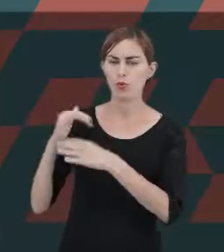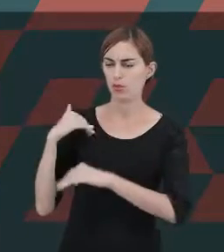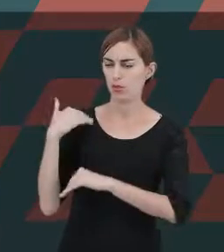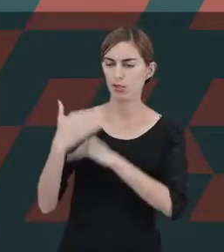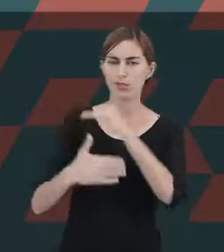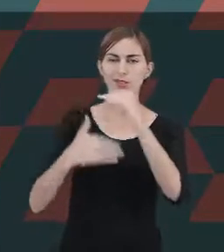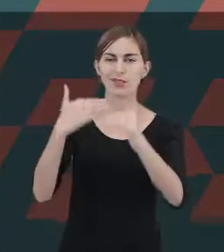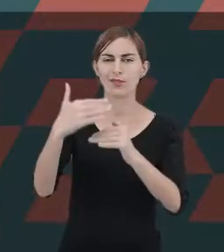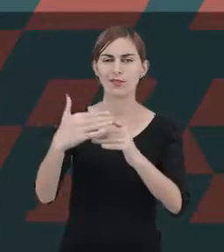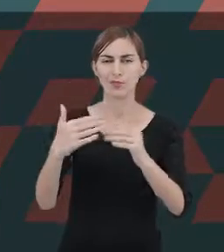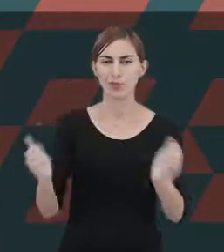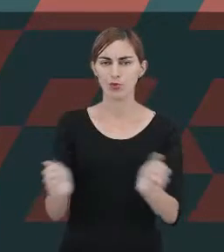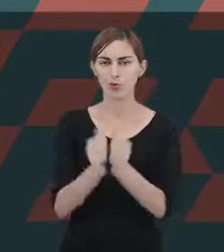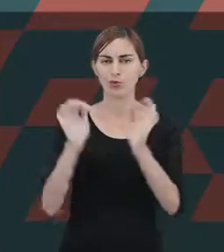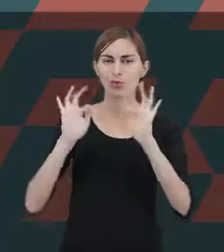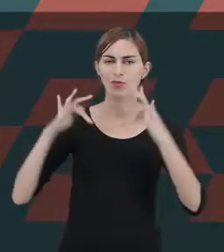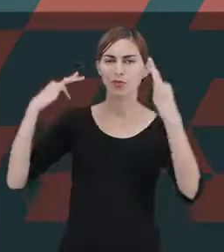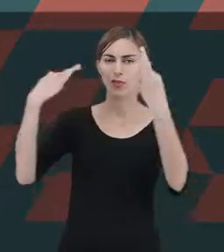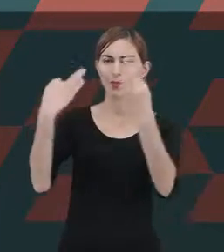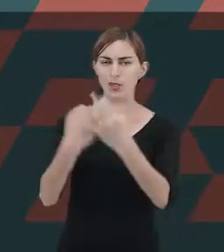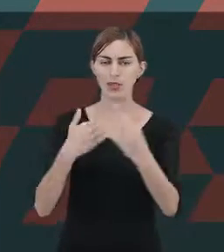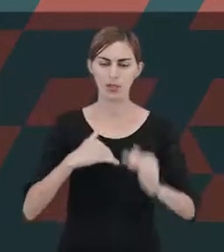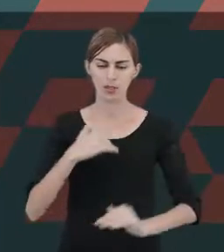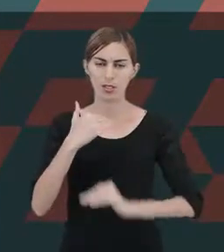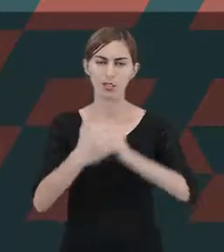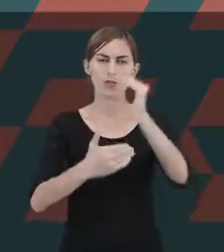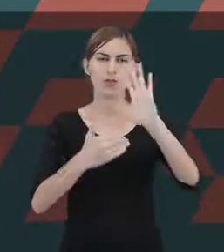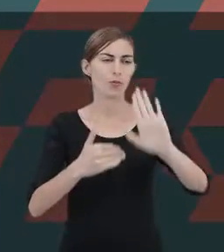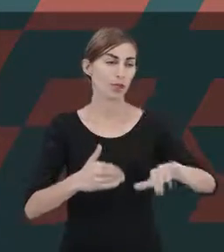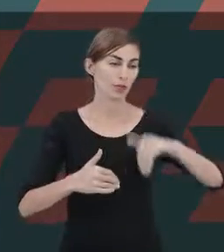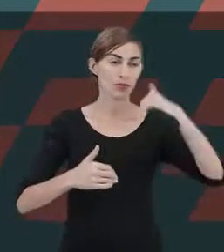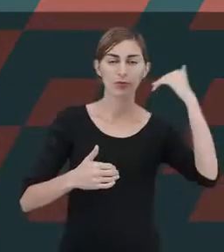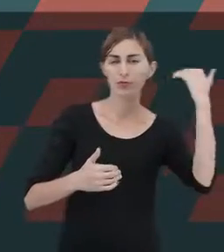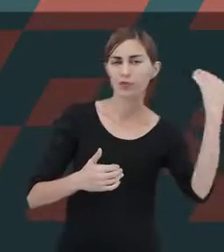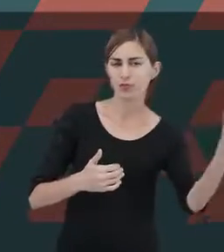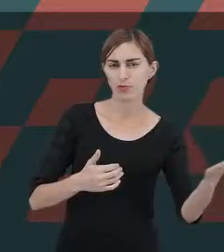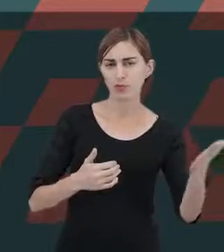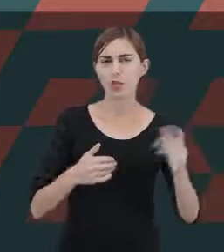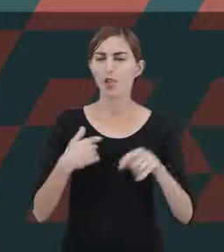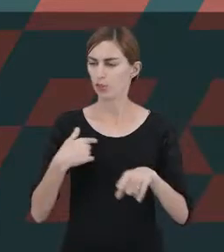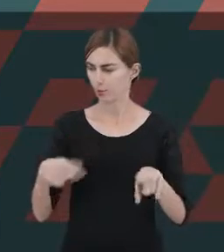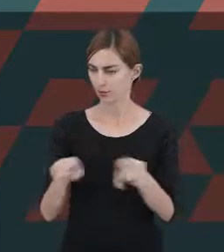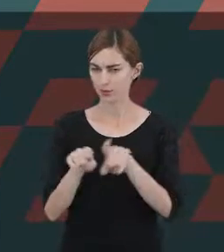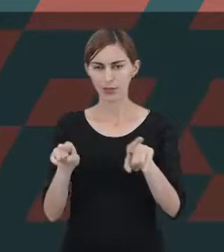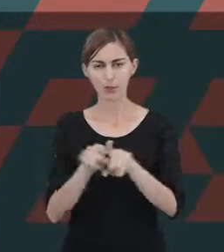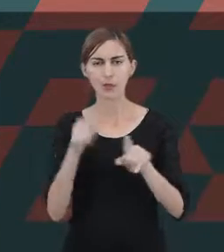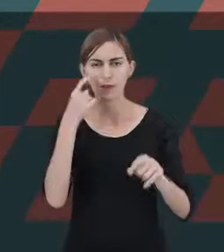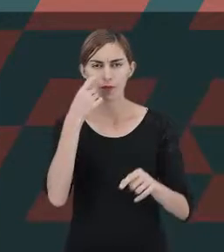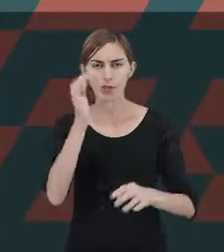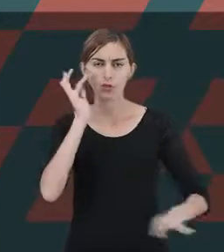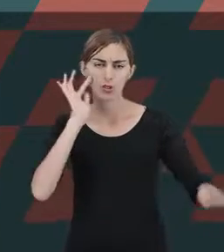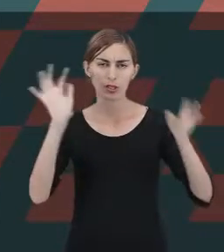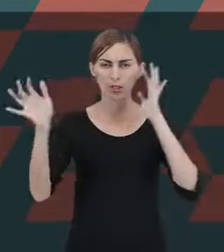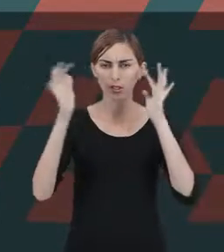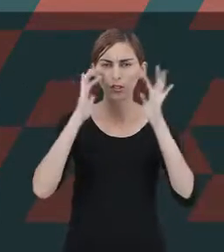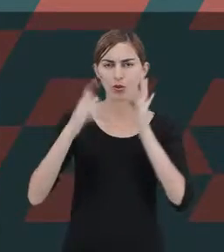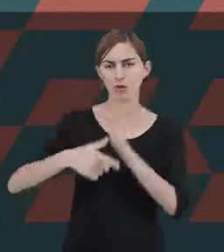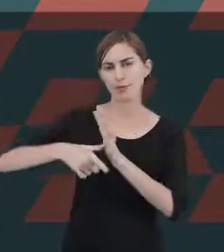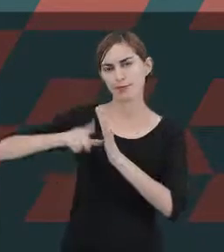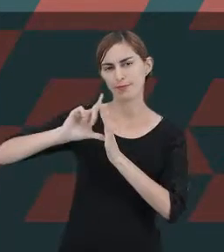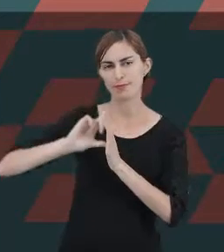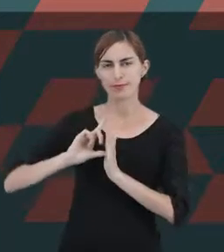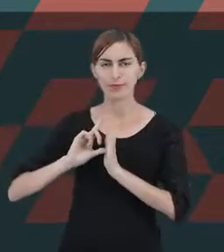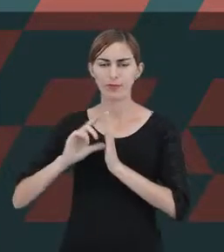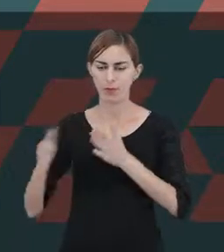junto à família para o desenvolvimento externo, como a gente também viu nas teorias anteriores. Ele diz que é nesse